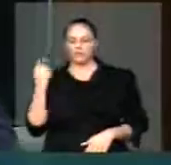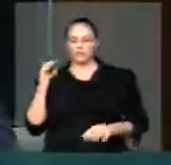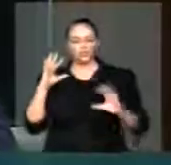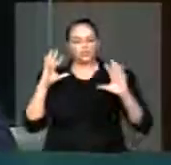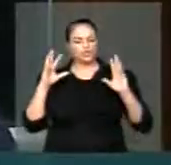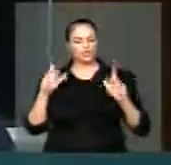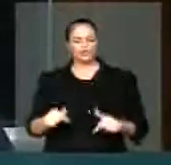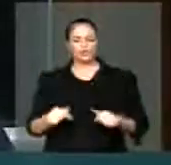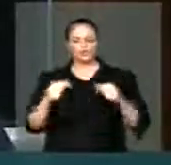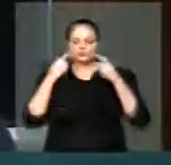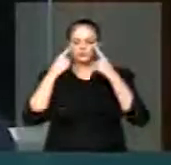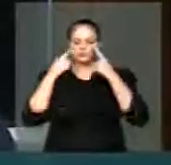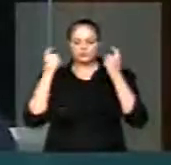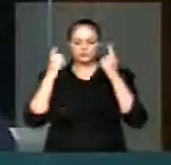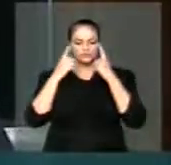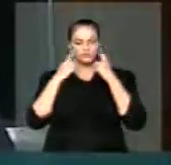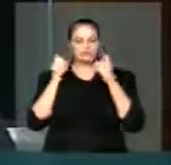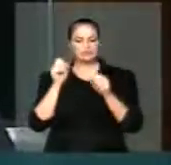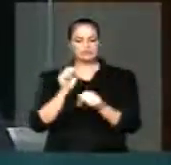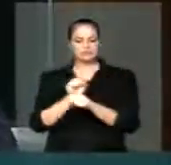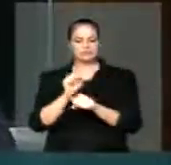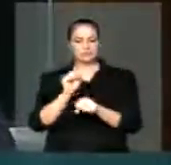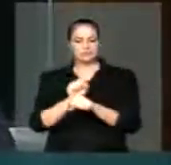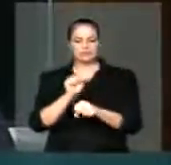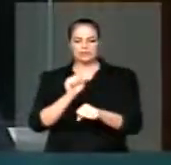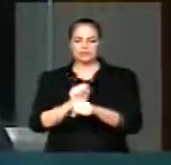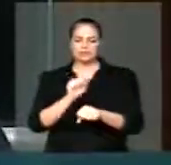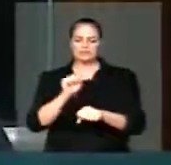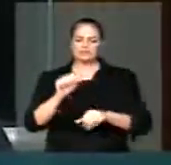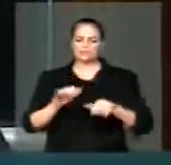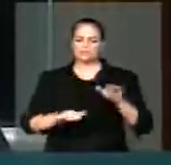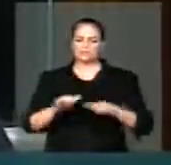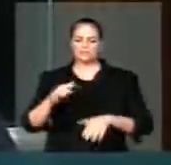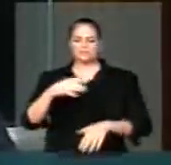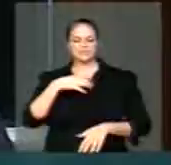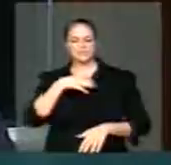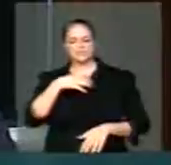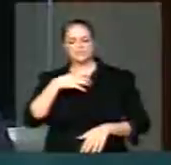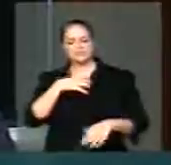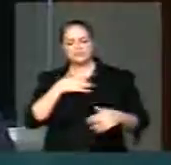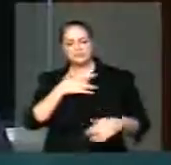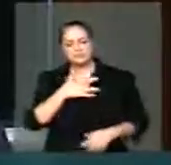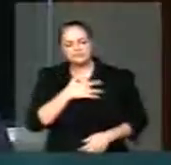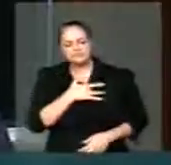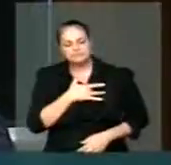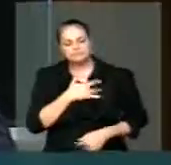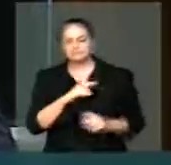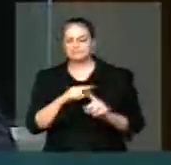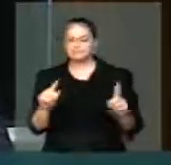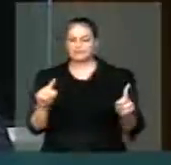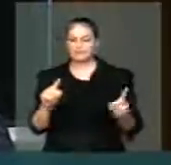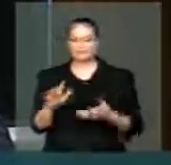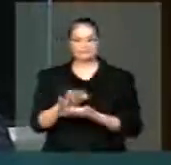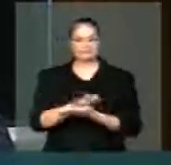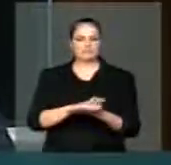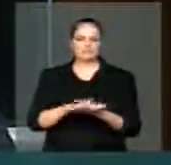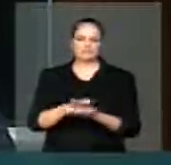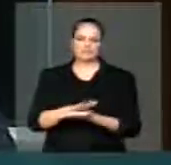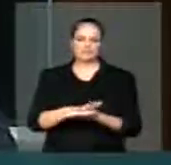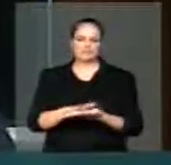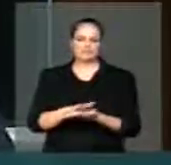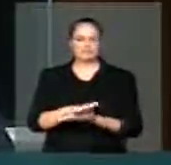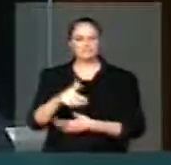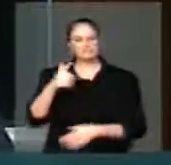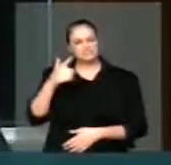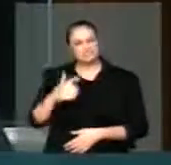esperavam agora até uma ação mais também pelo sentimento de comoção e isso não aconteceu. Mais